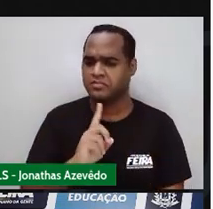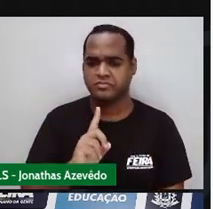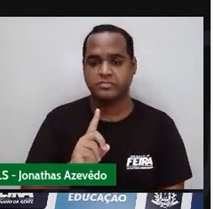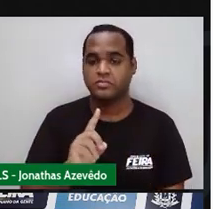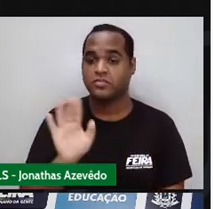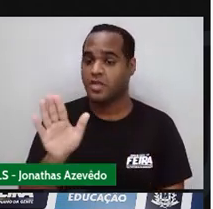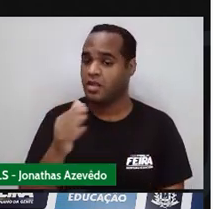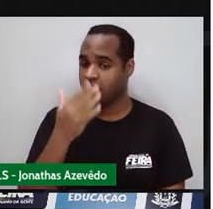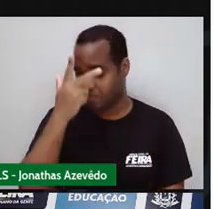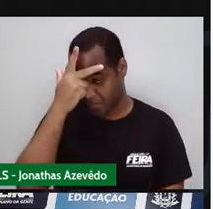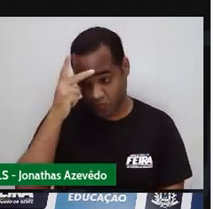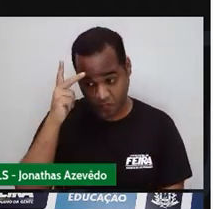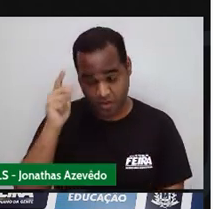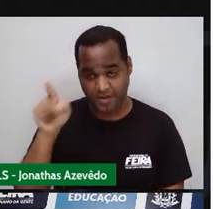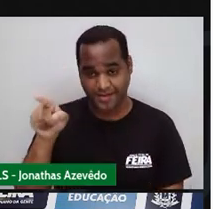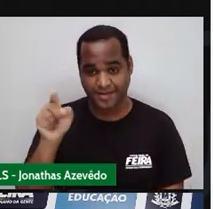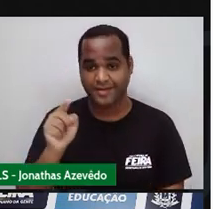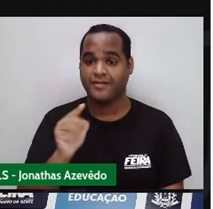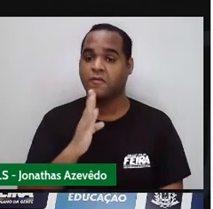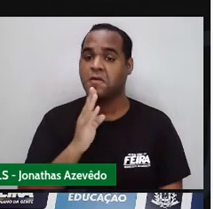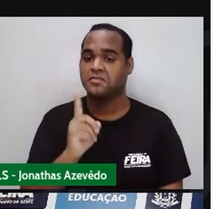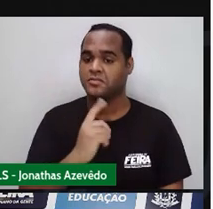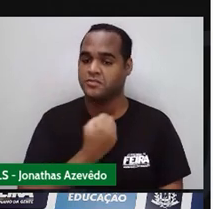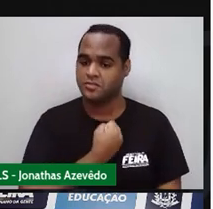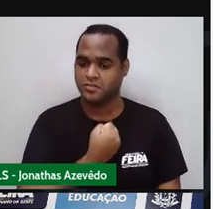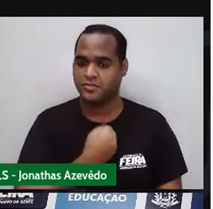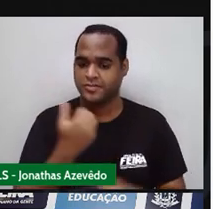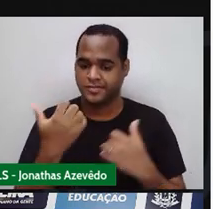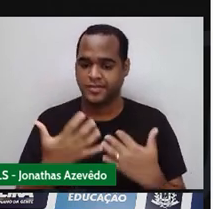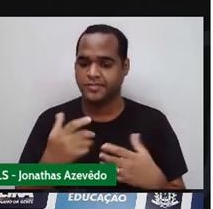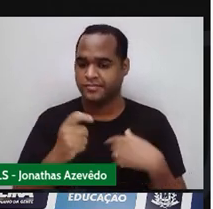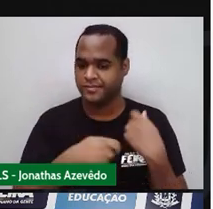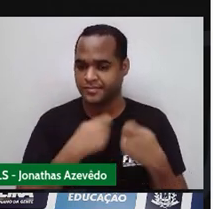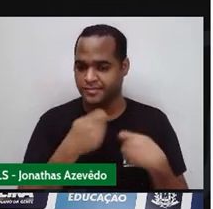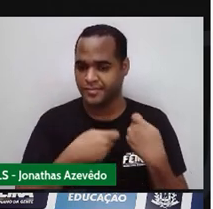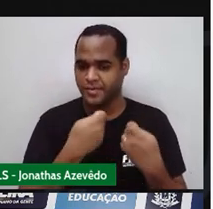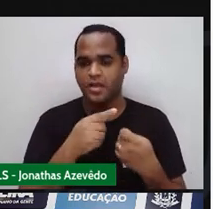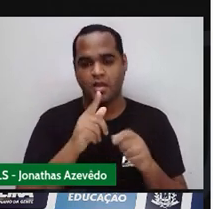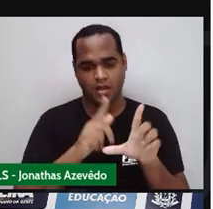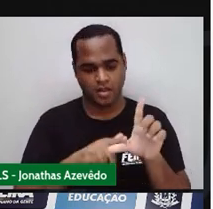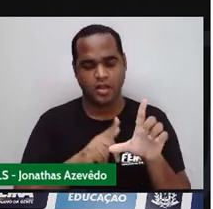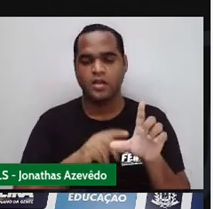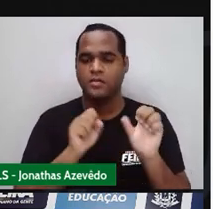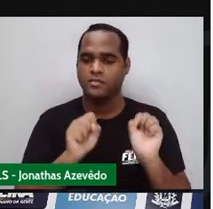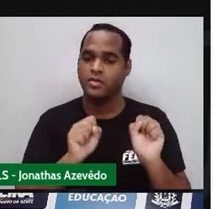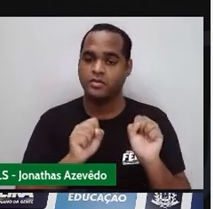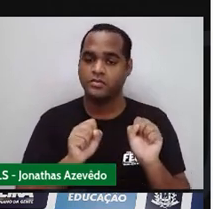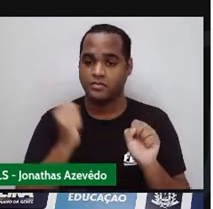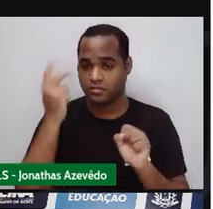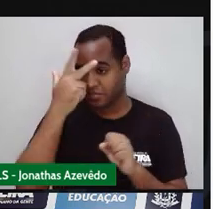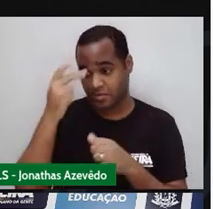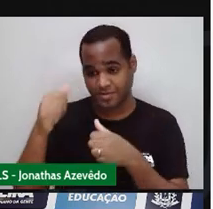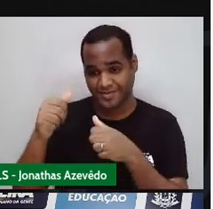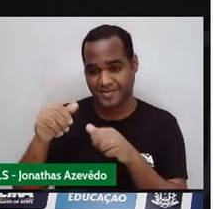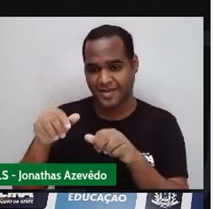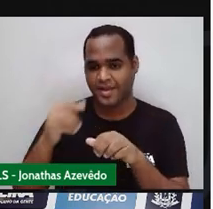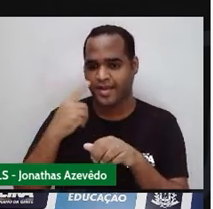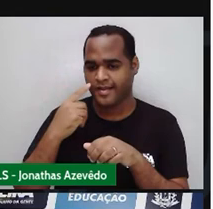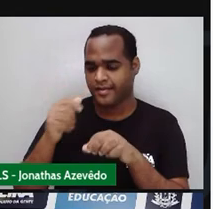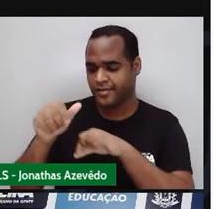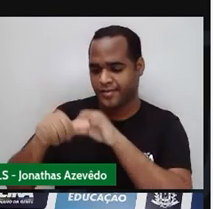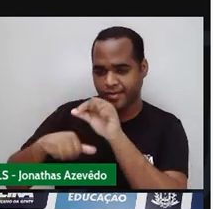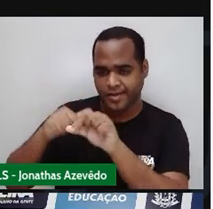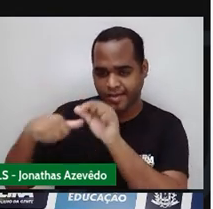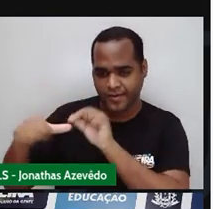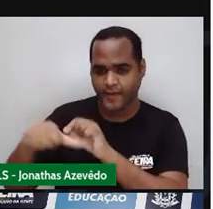conhece Você pode ao invés de símbolos Usar letras Pra ficar no lugar desses números Que você não conhece